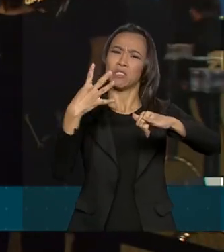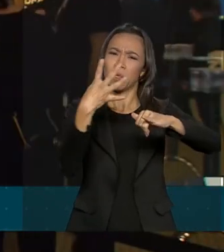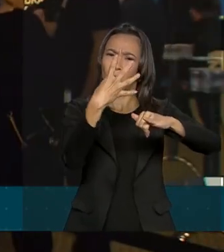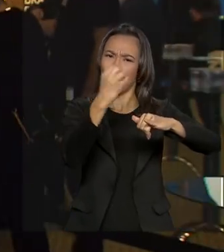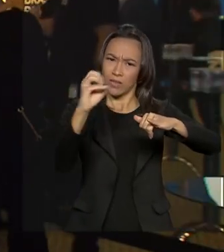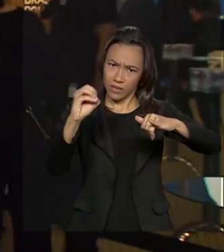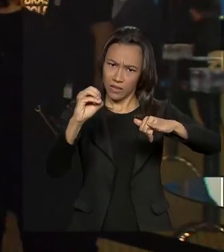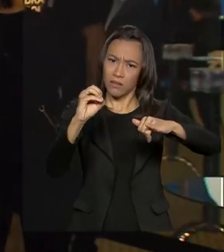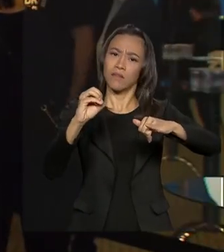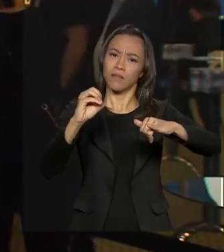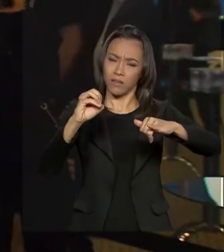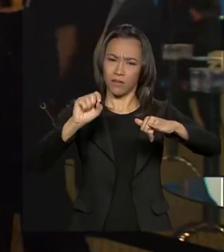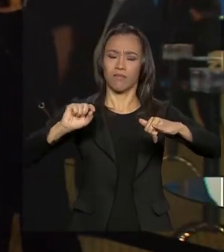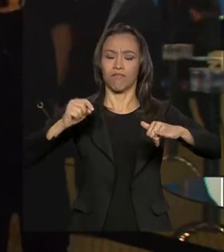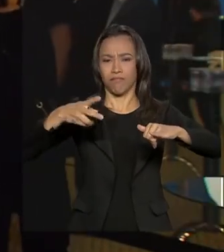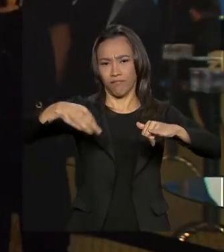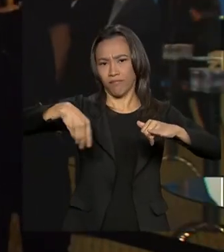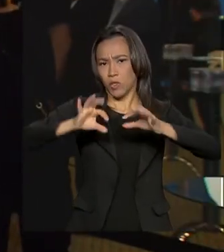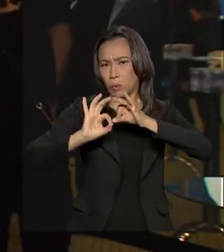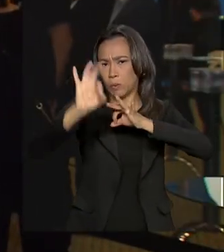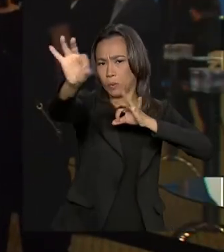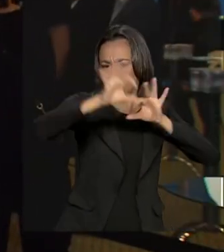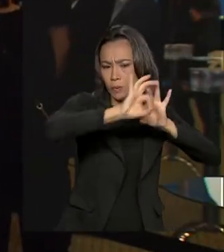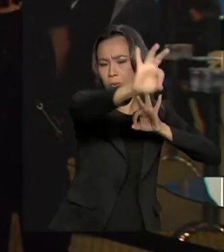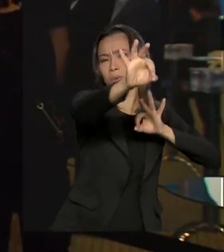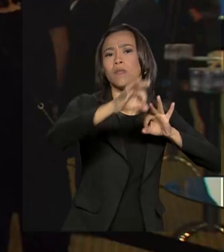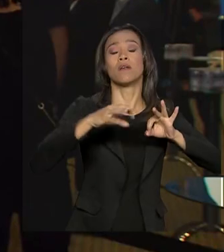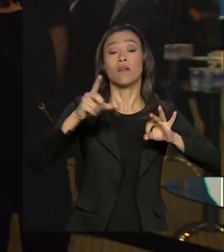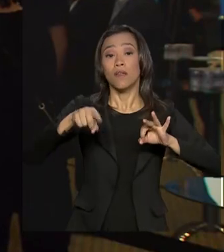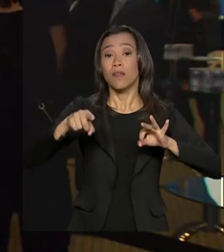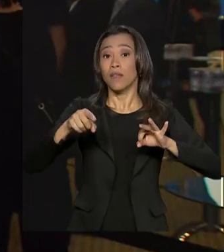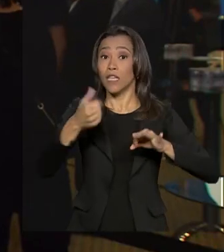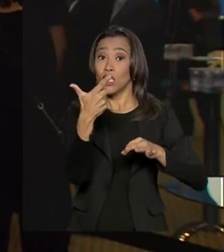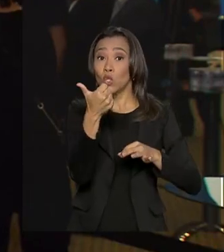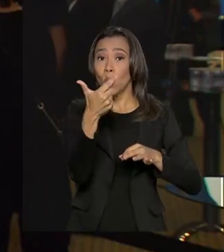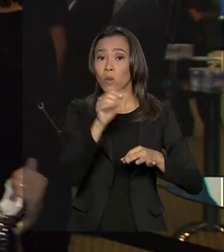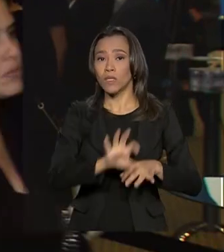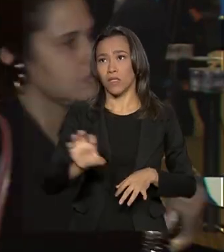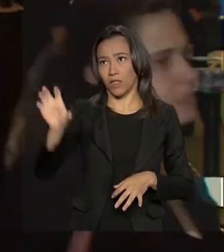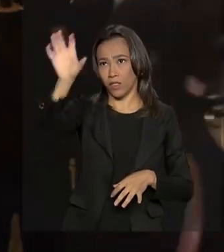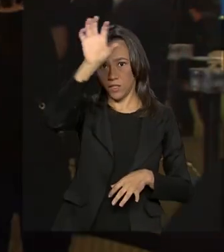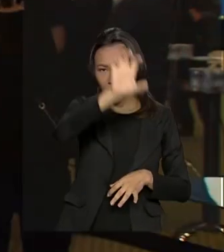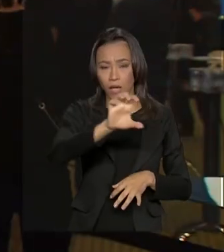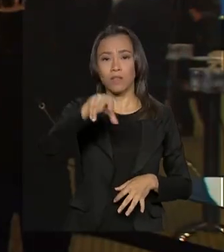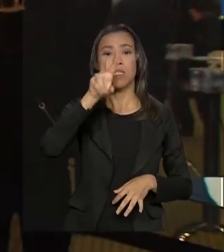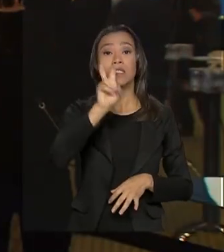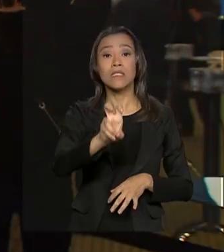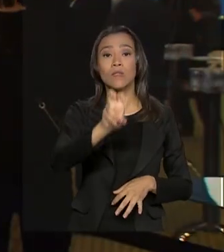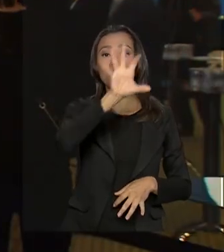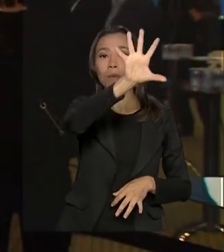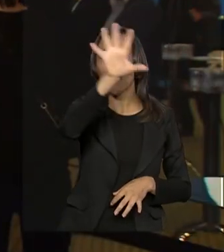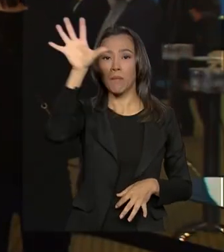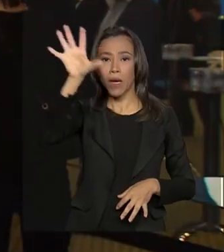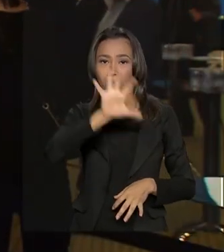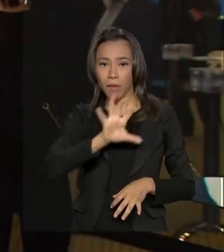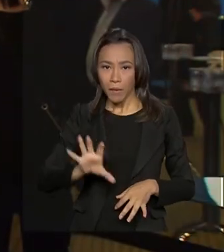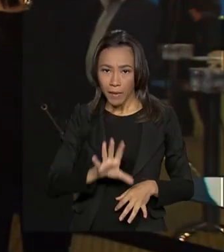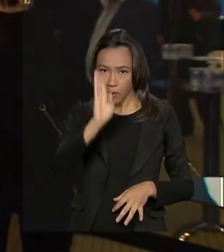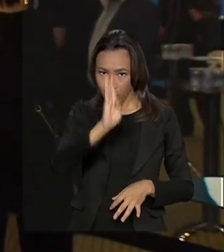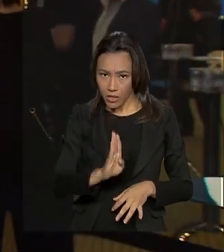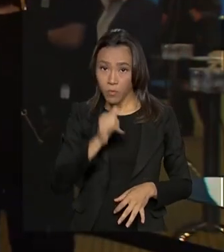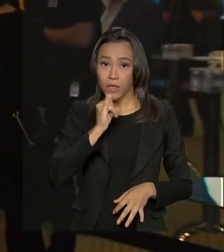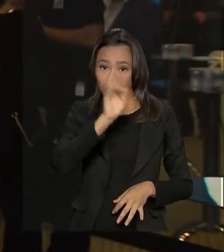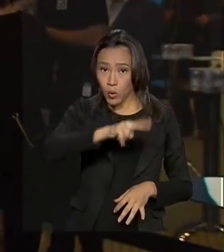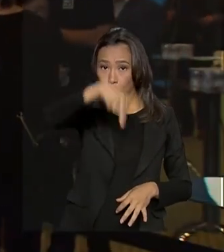16 subestações de transmissão e distribuição de energia em 12 estados, nas 5 regiões do país. Para a gente ter uma ideia, lá no